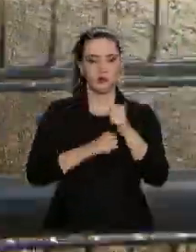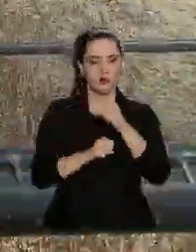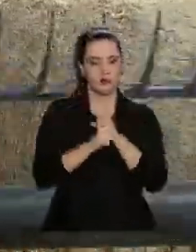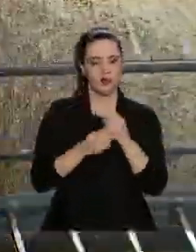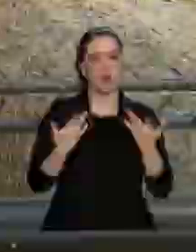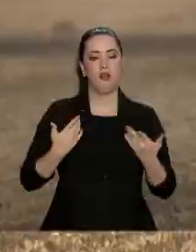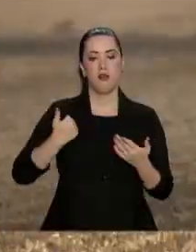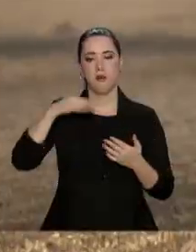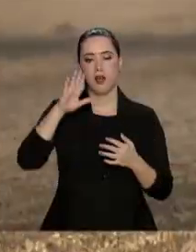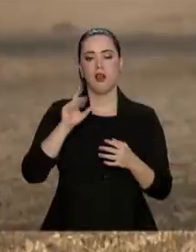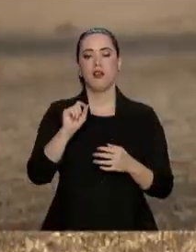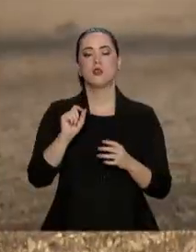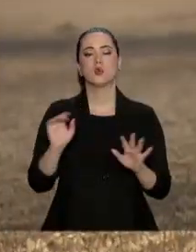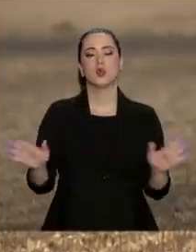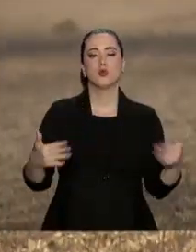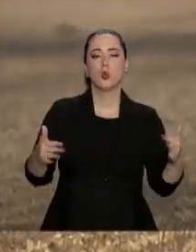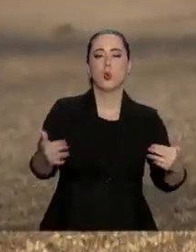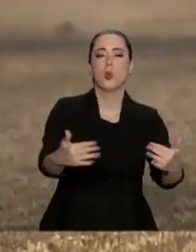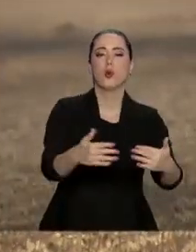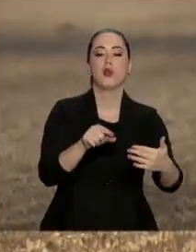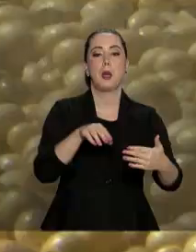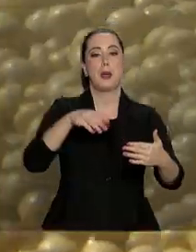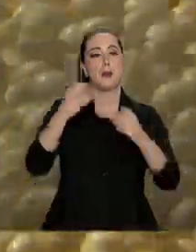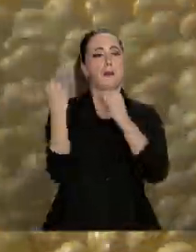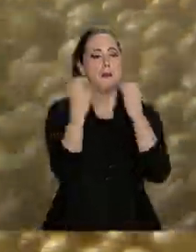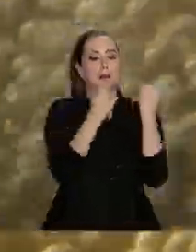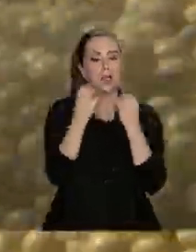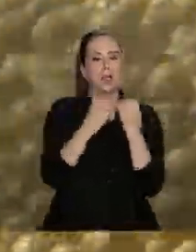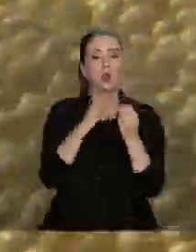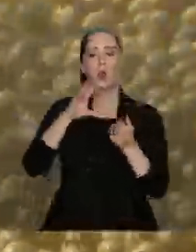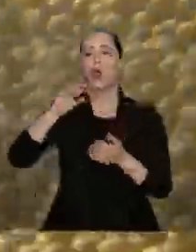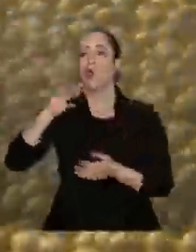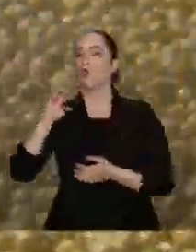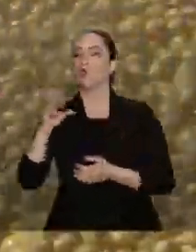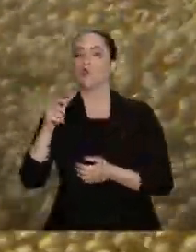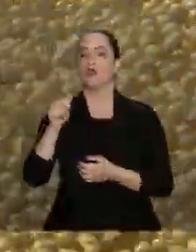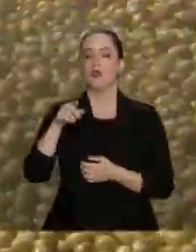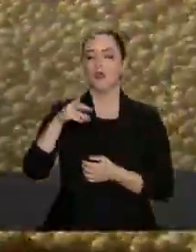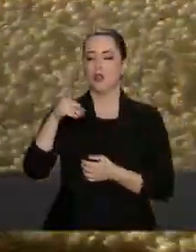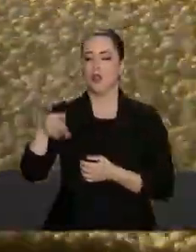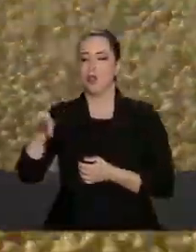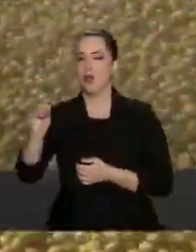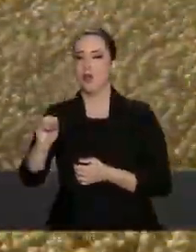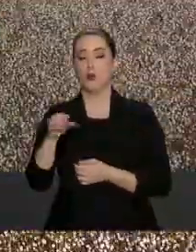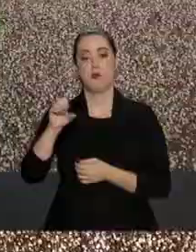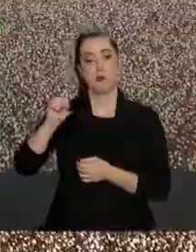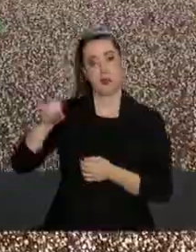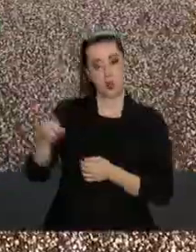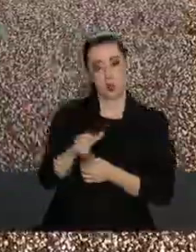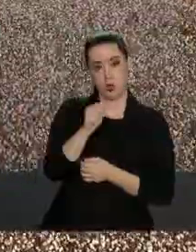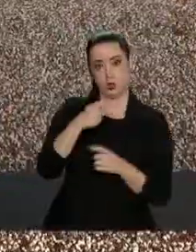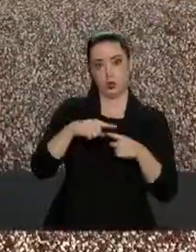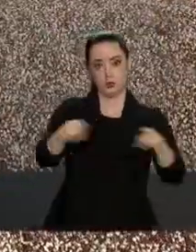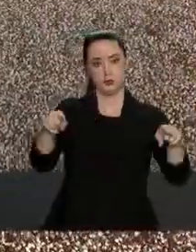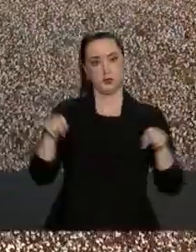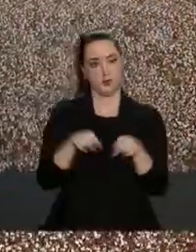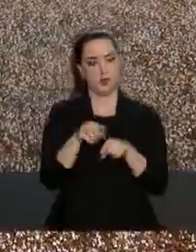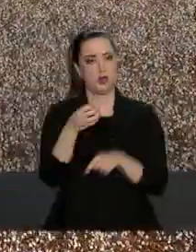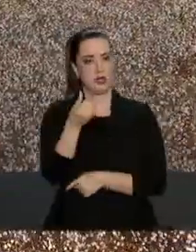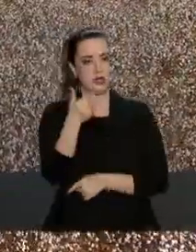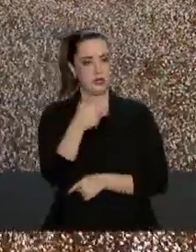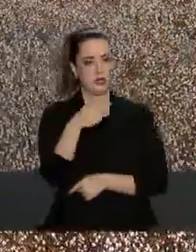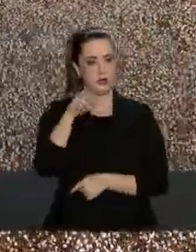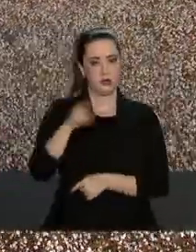colheitas devem ser o milho, caroço de algodão e soja. A área a ser colhida está prevista em 62